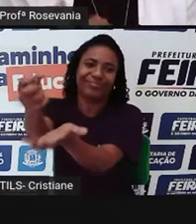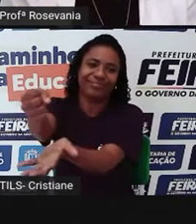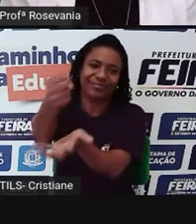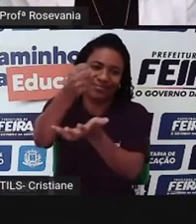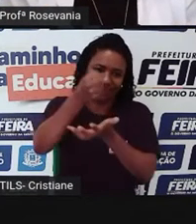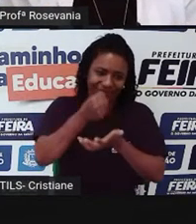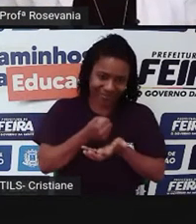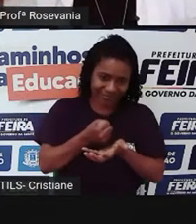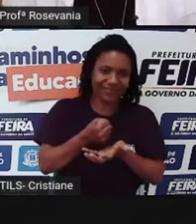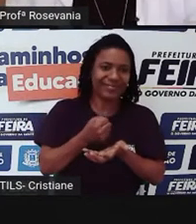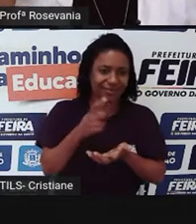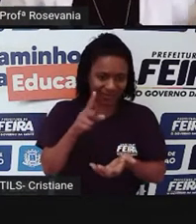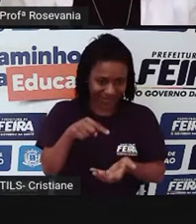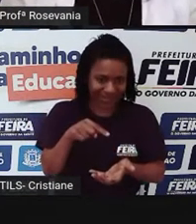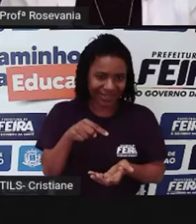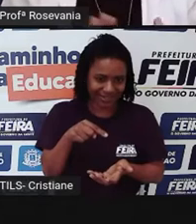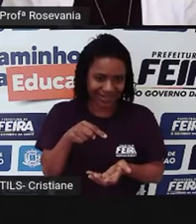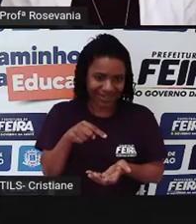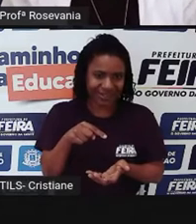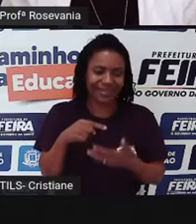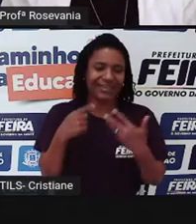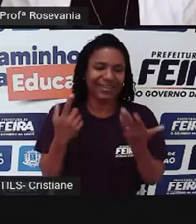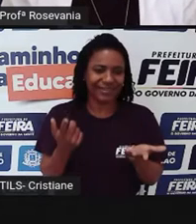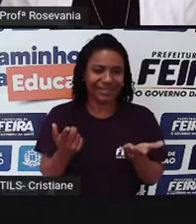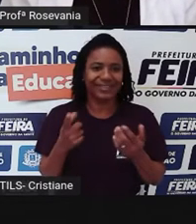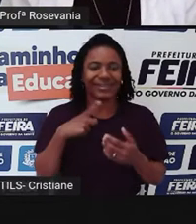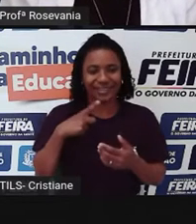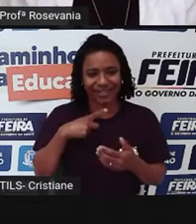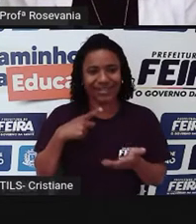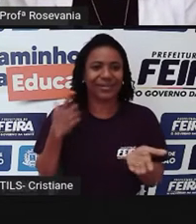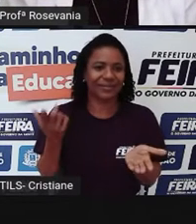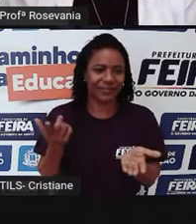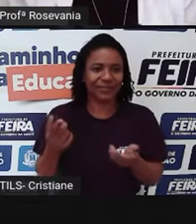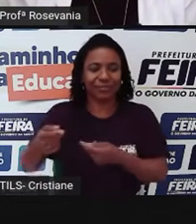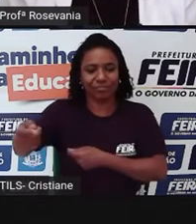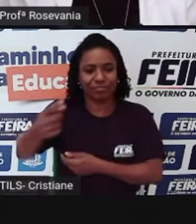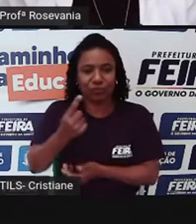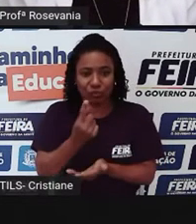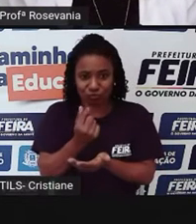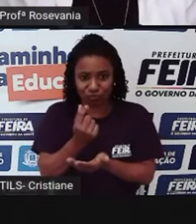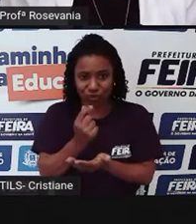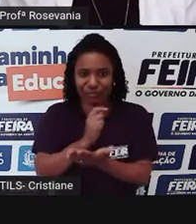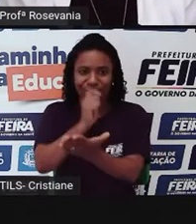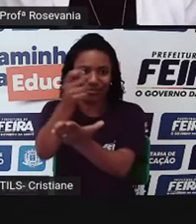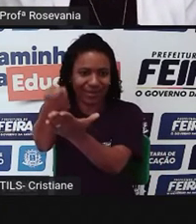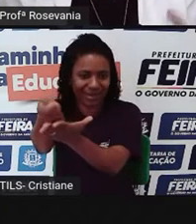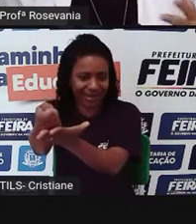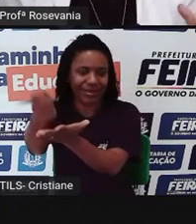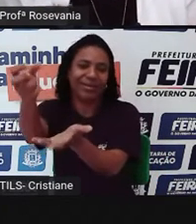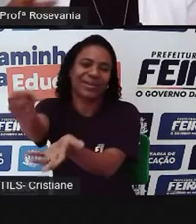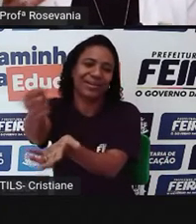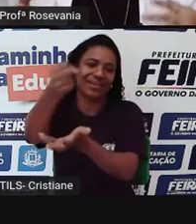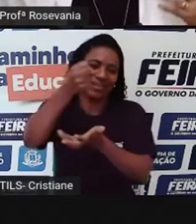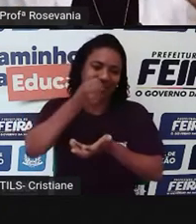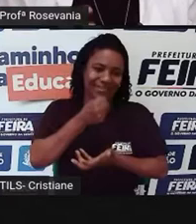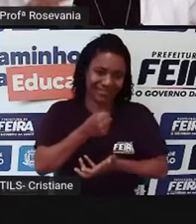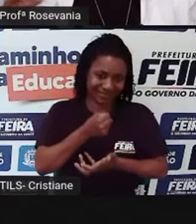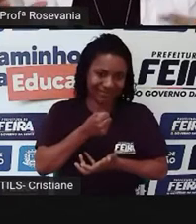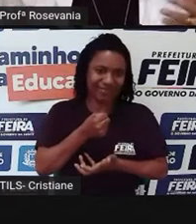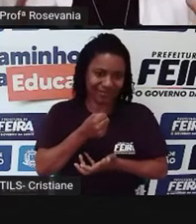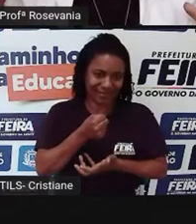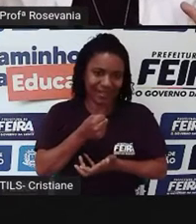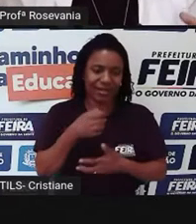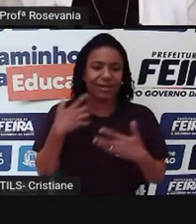consequentemente, a gente tem essas trocas até um pouco mais justas. Por que que isso aconteceu? Por exemplo, porque tinha